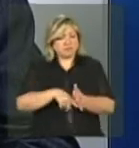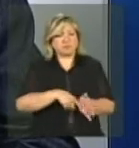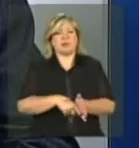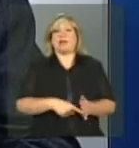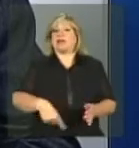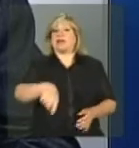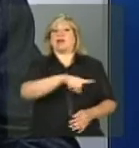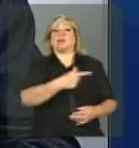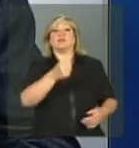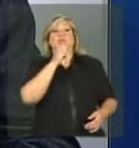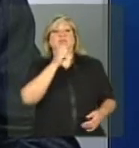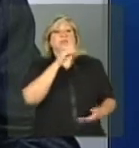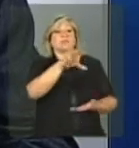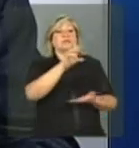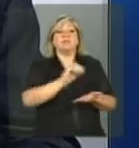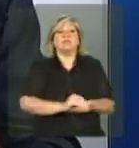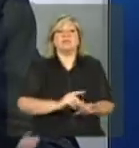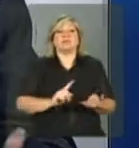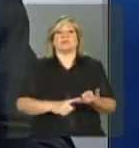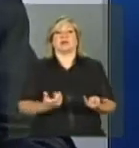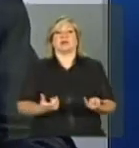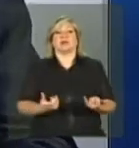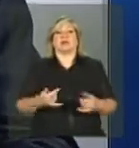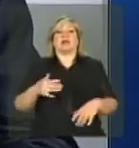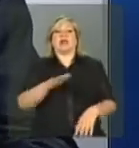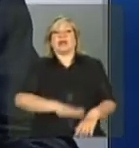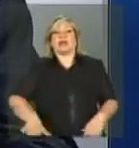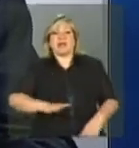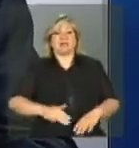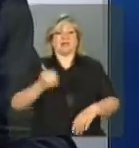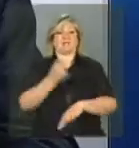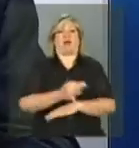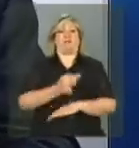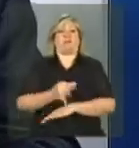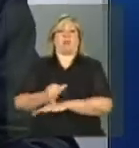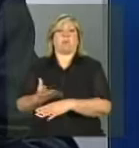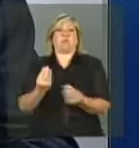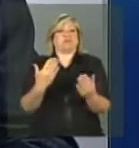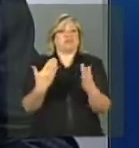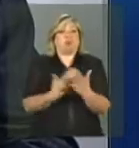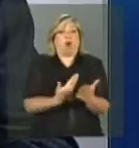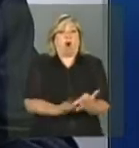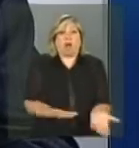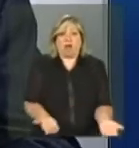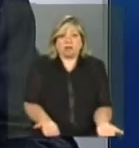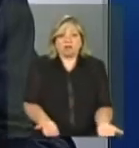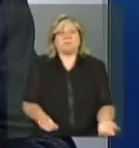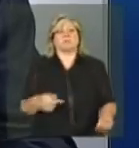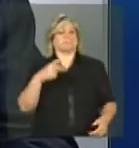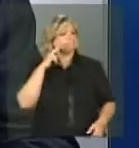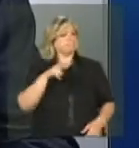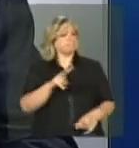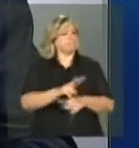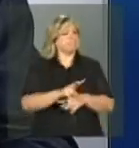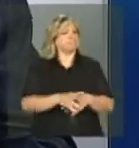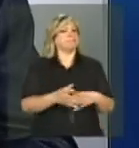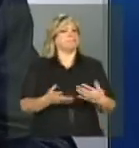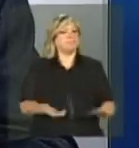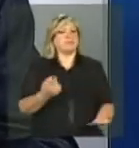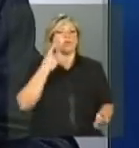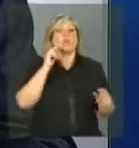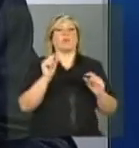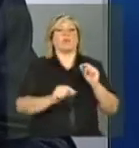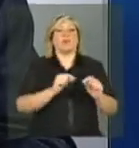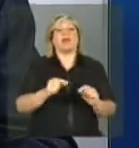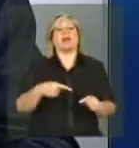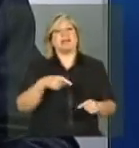tendo o registro da baixa frequência daquelas crianças na escola, mas gera uma ação de repercussão no